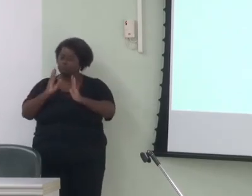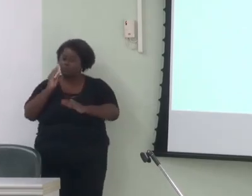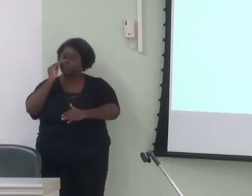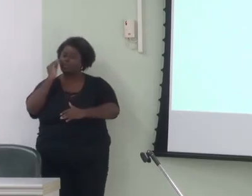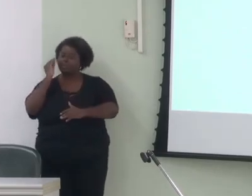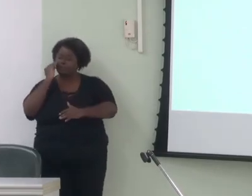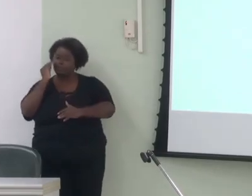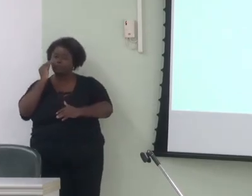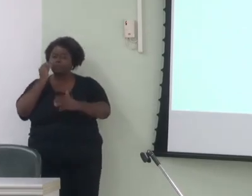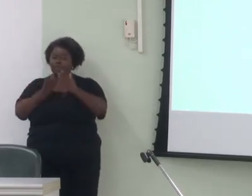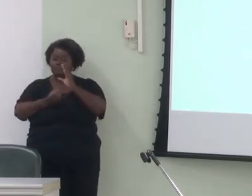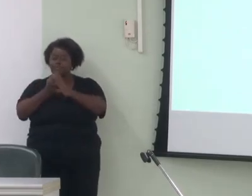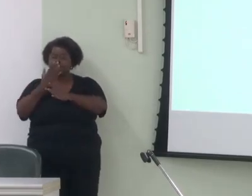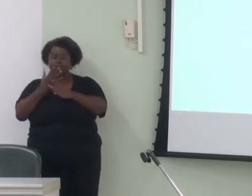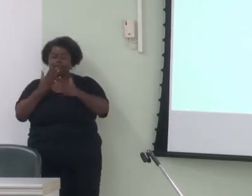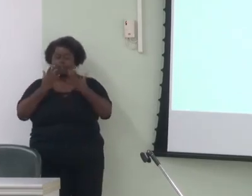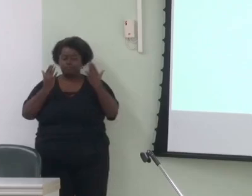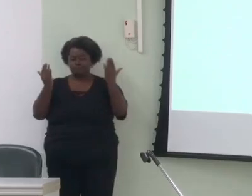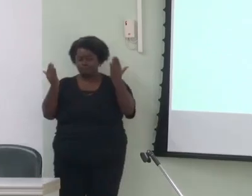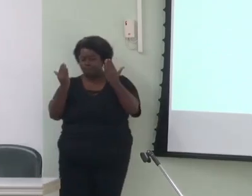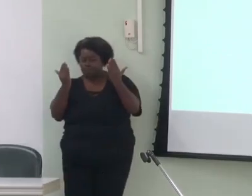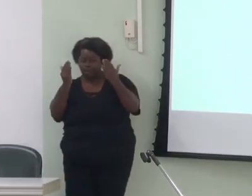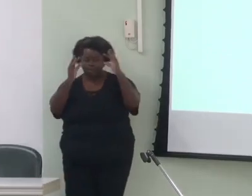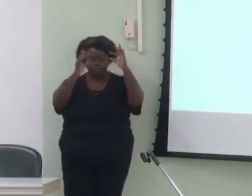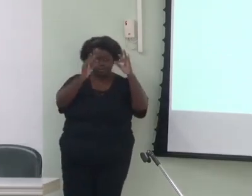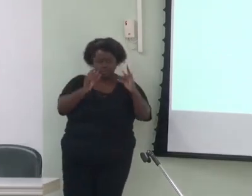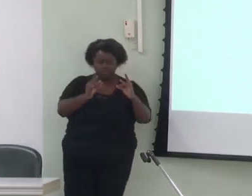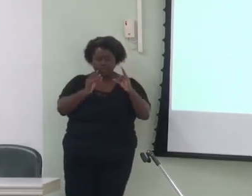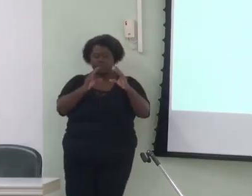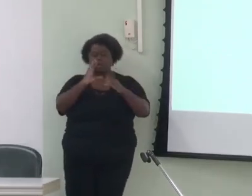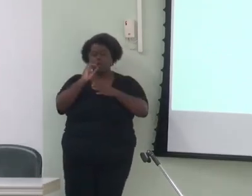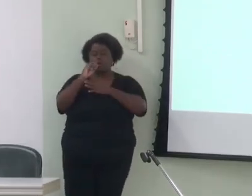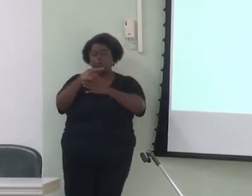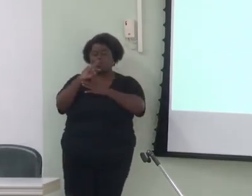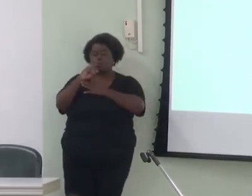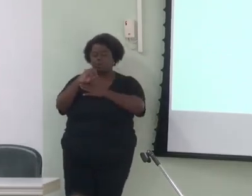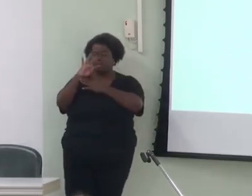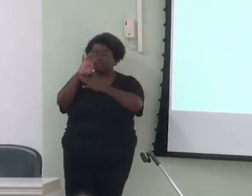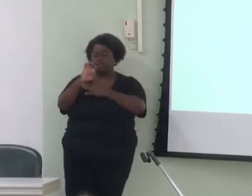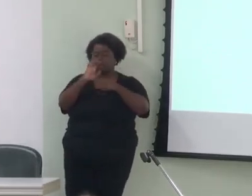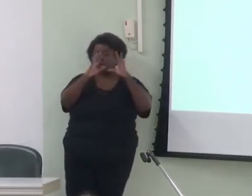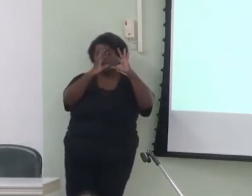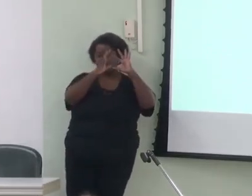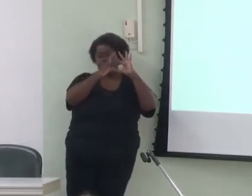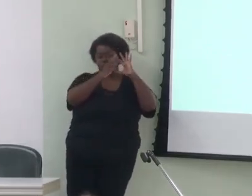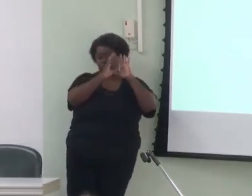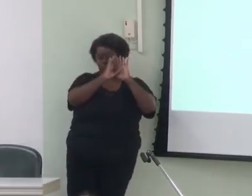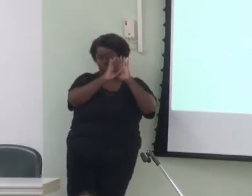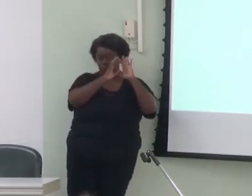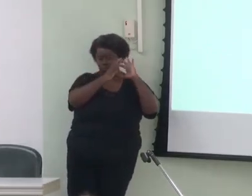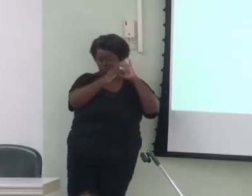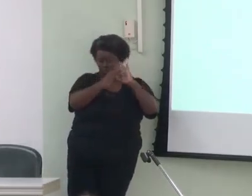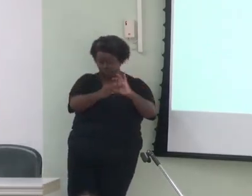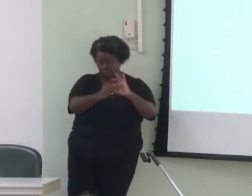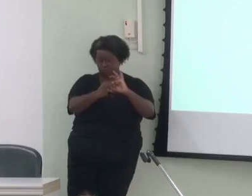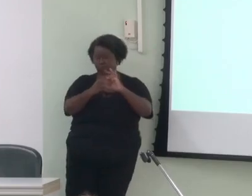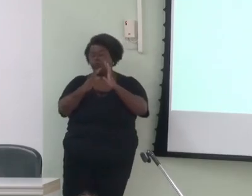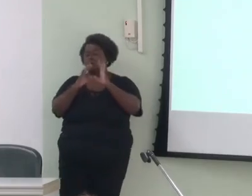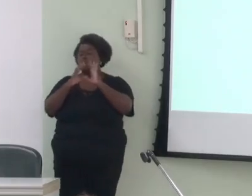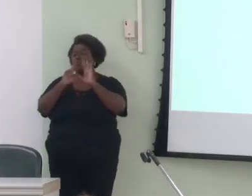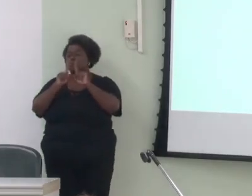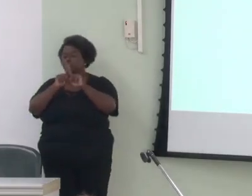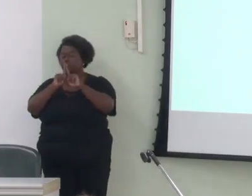paralelos e descrever não só o componente conceitual, mas também o contextual. E a gente não tem uma proposta